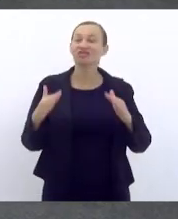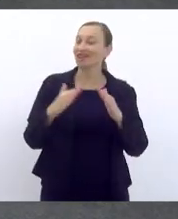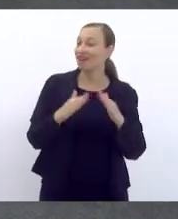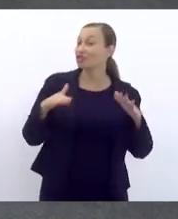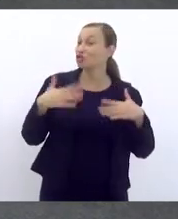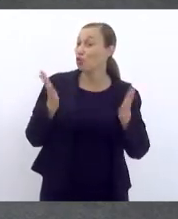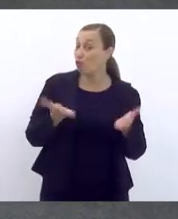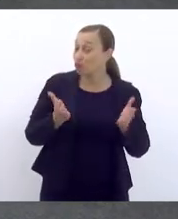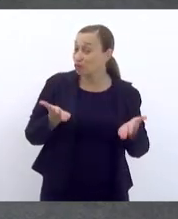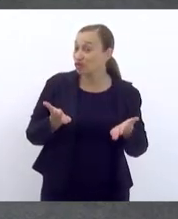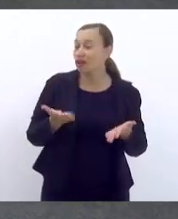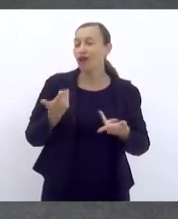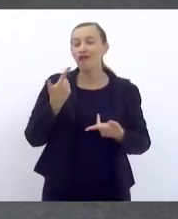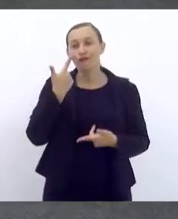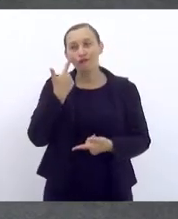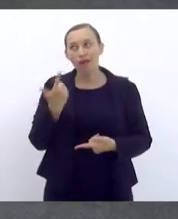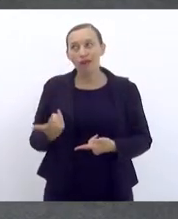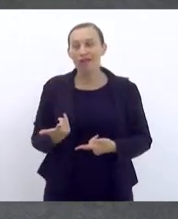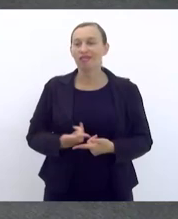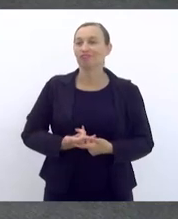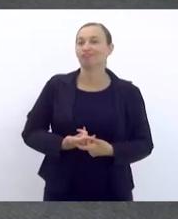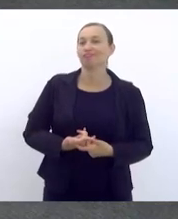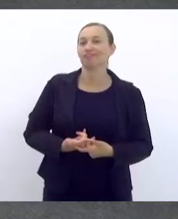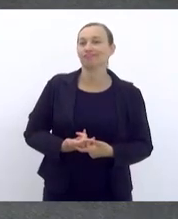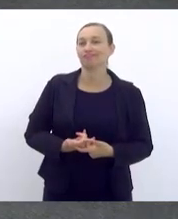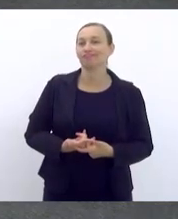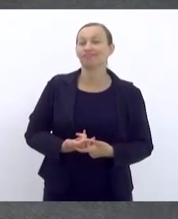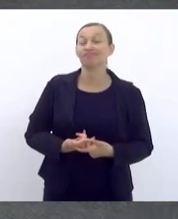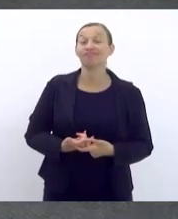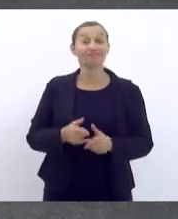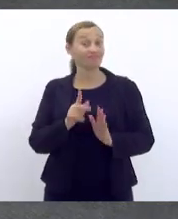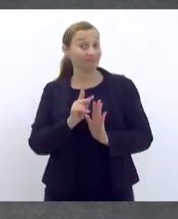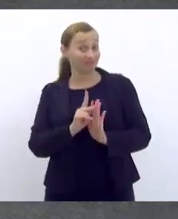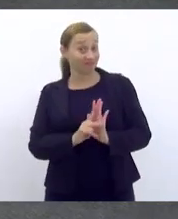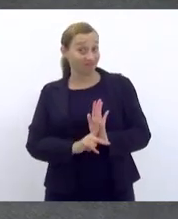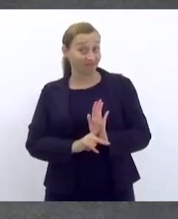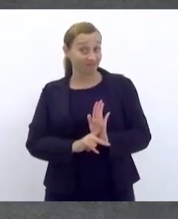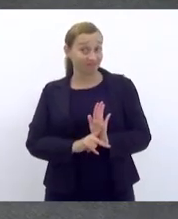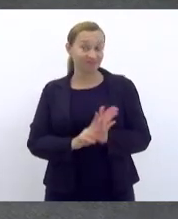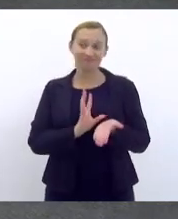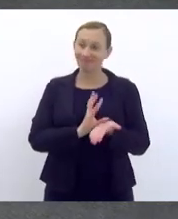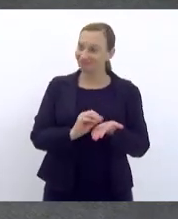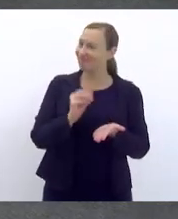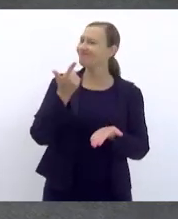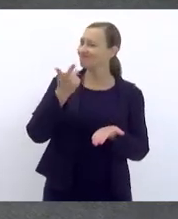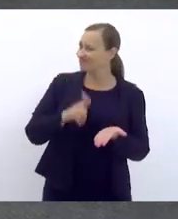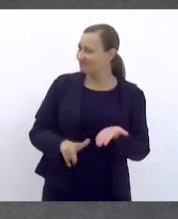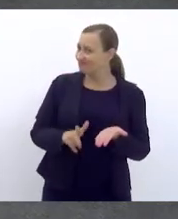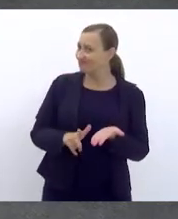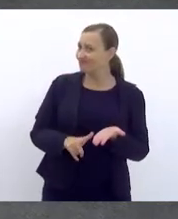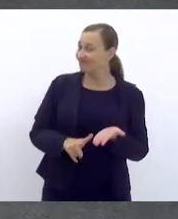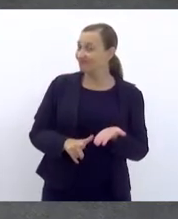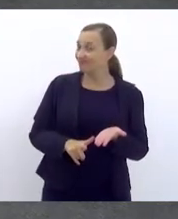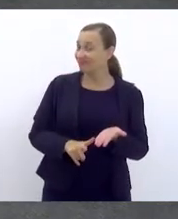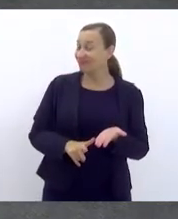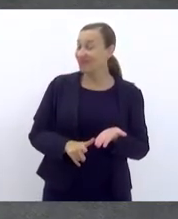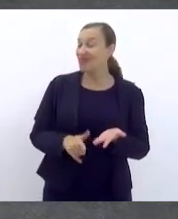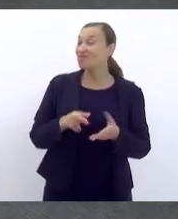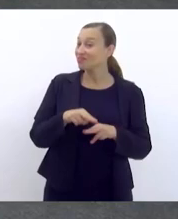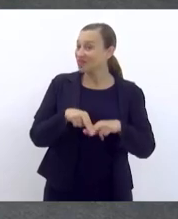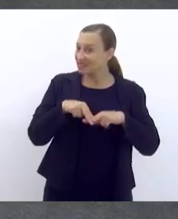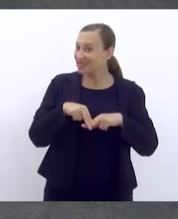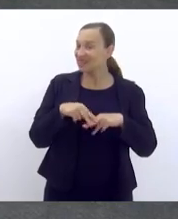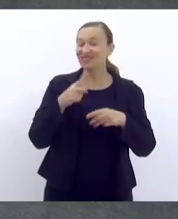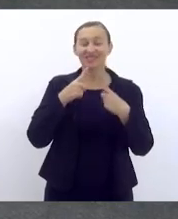hoje rever esse projeto em pauta novamente. Foi motivo de